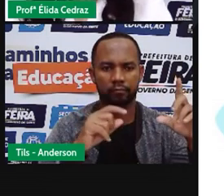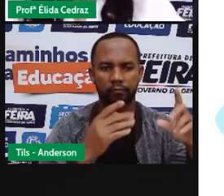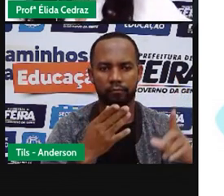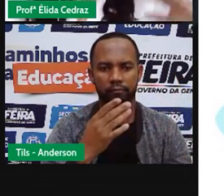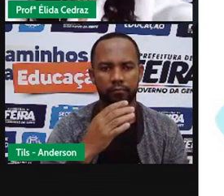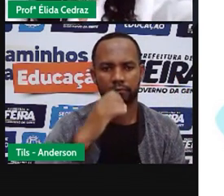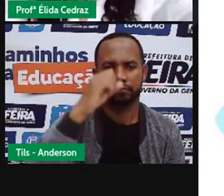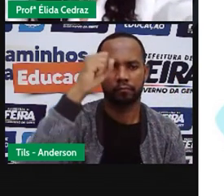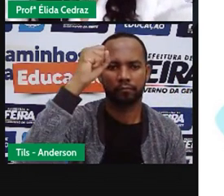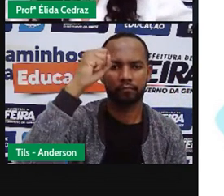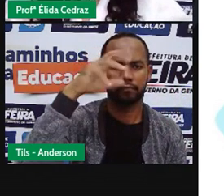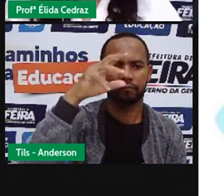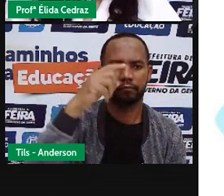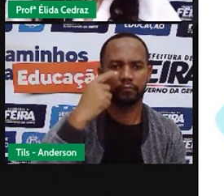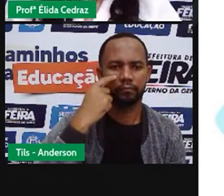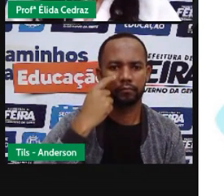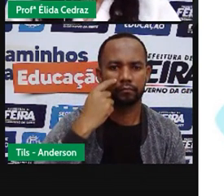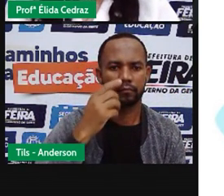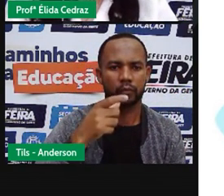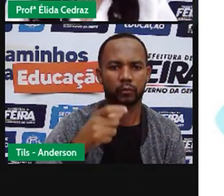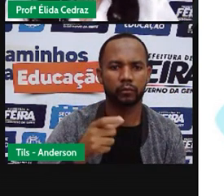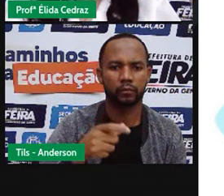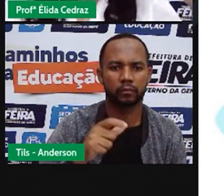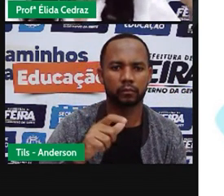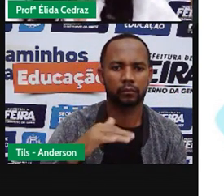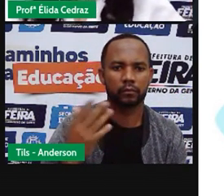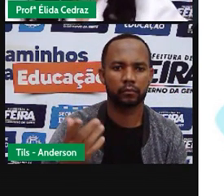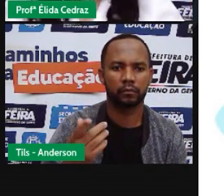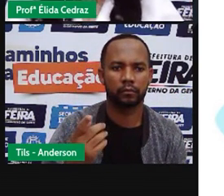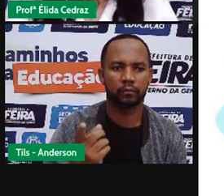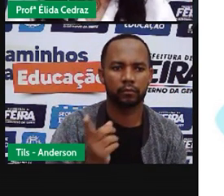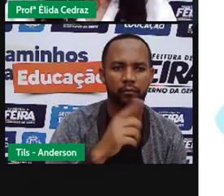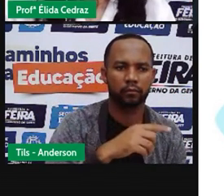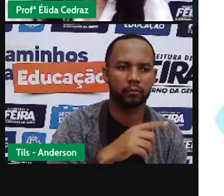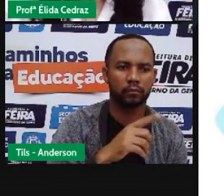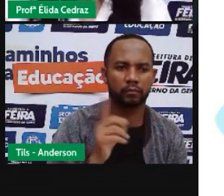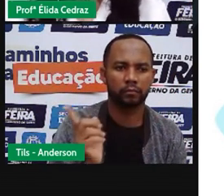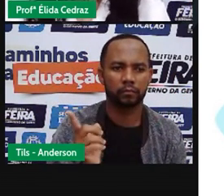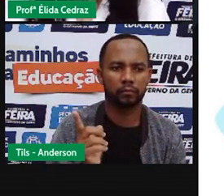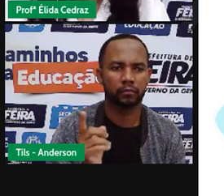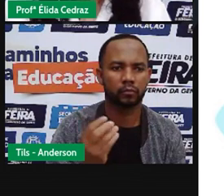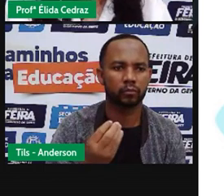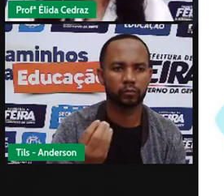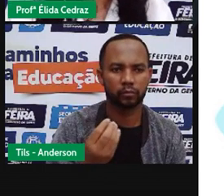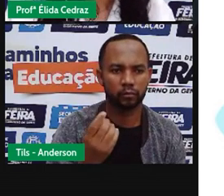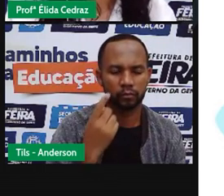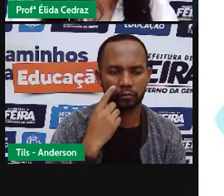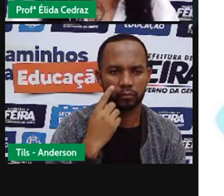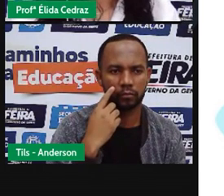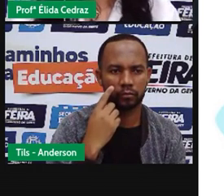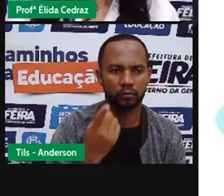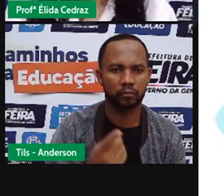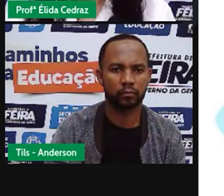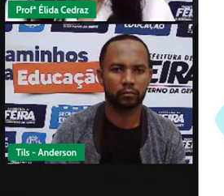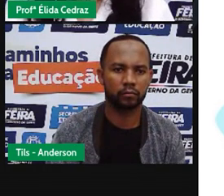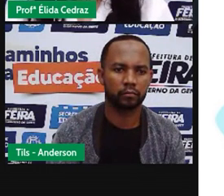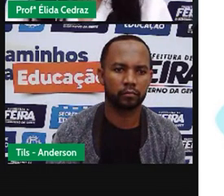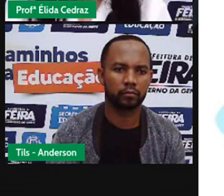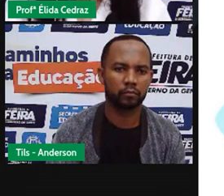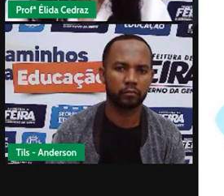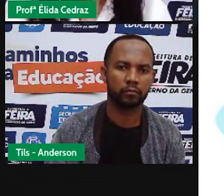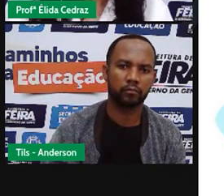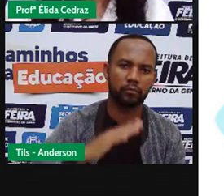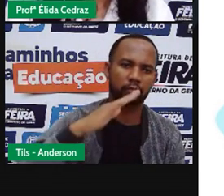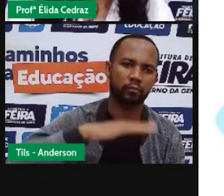o sol do lado esquerdo. E a do lado esquerdo já é o sol da nossa tarde.